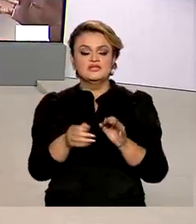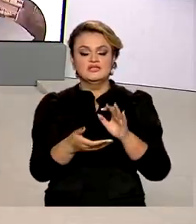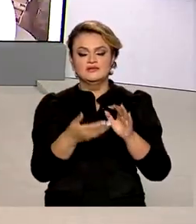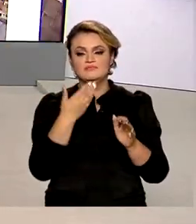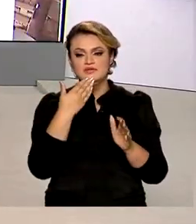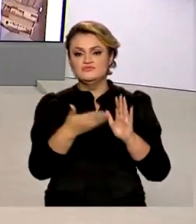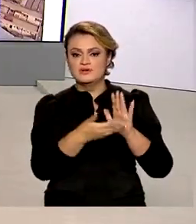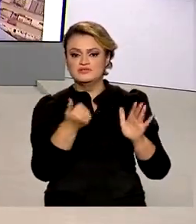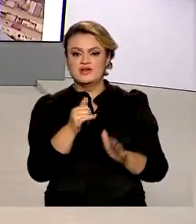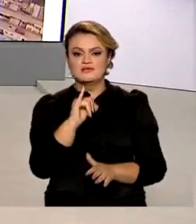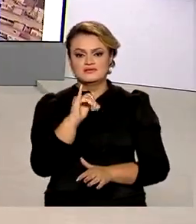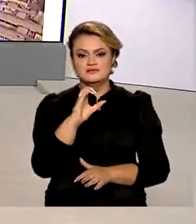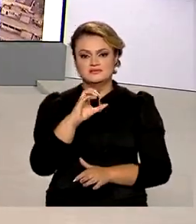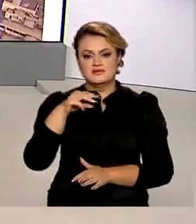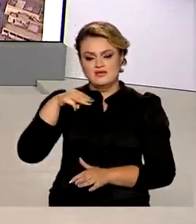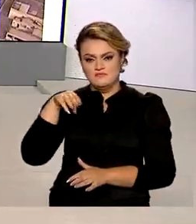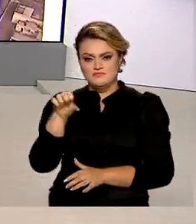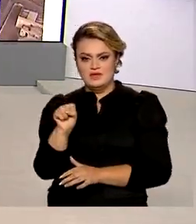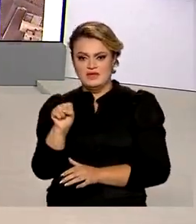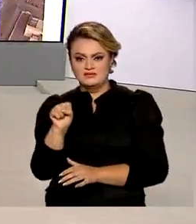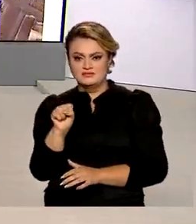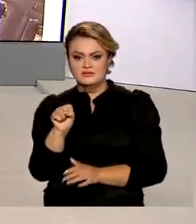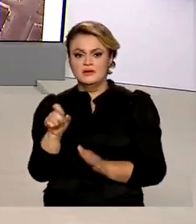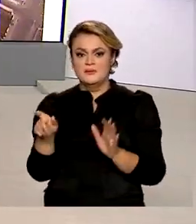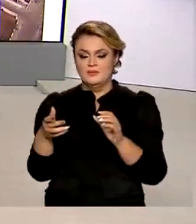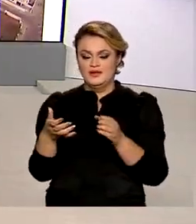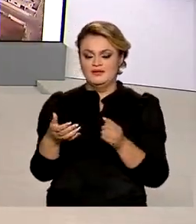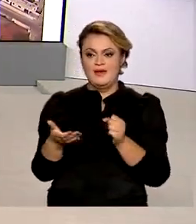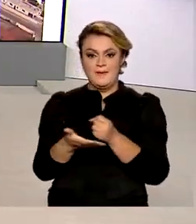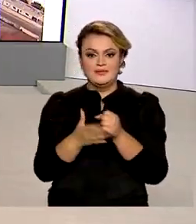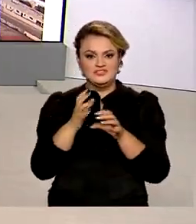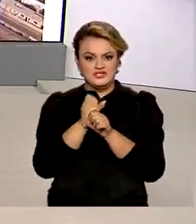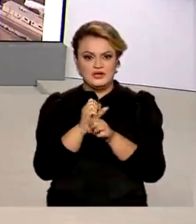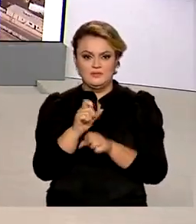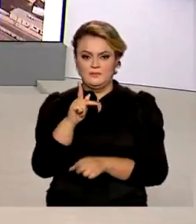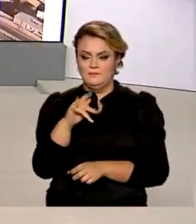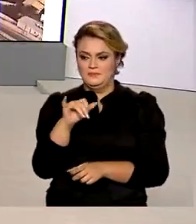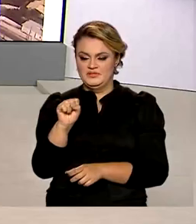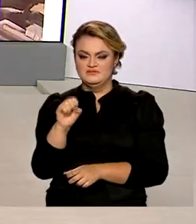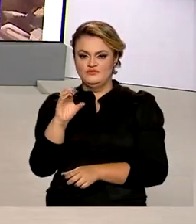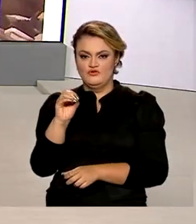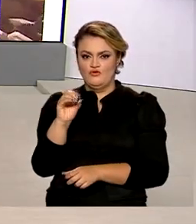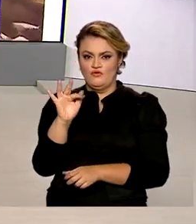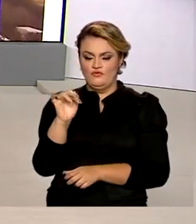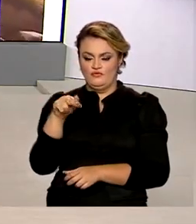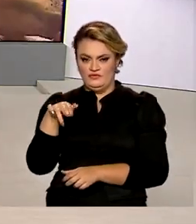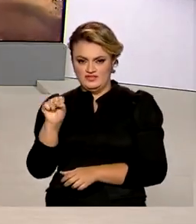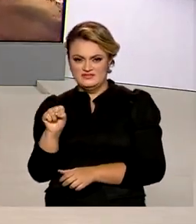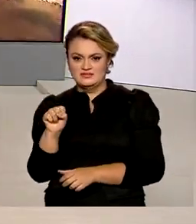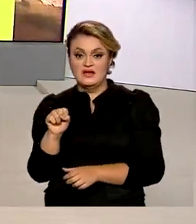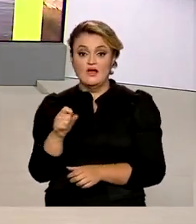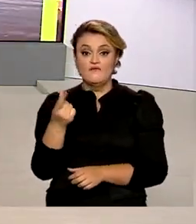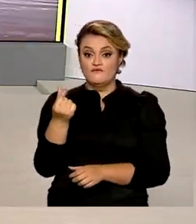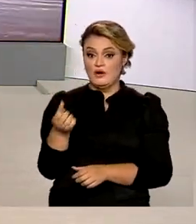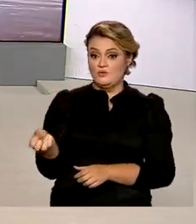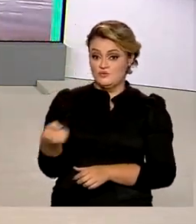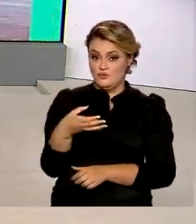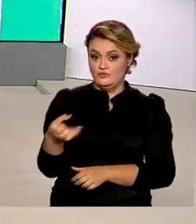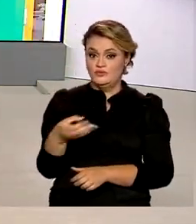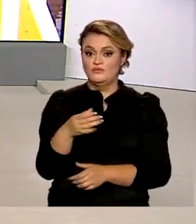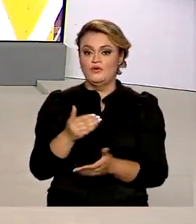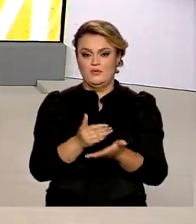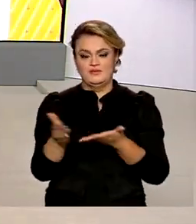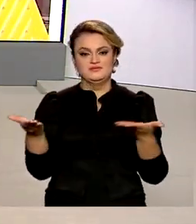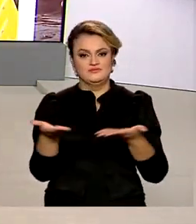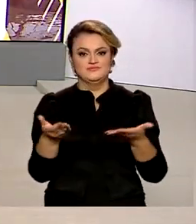do ICMS da base de cálculo do Piscofis cobrado na conta de energia. As novas tarifas passam a valer